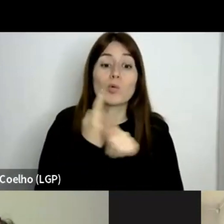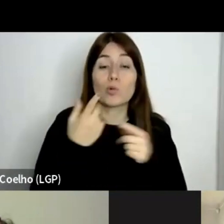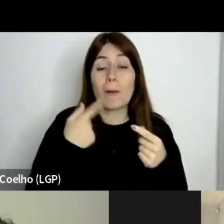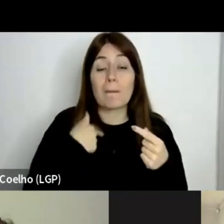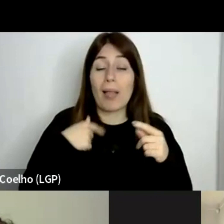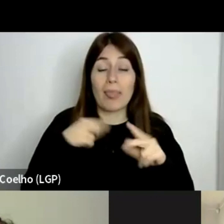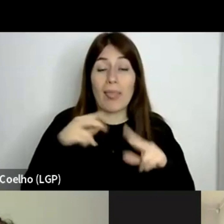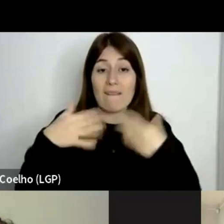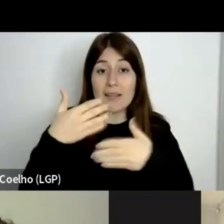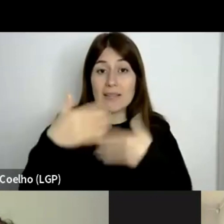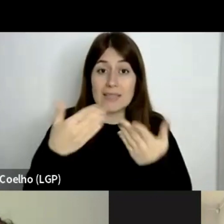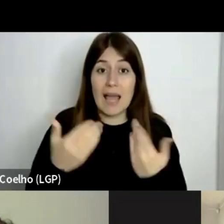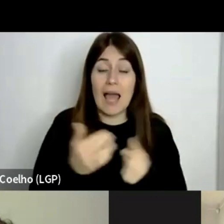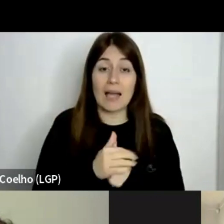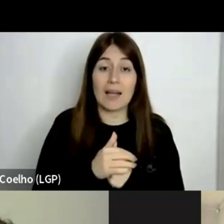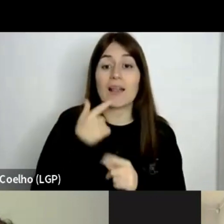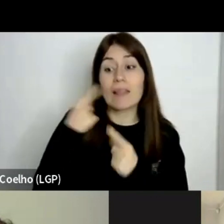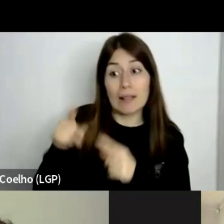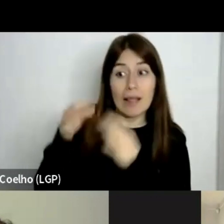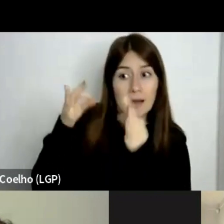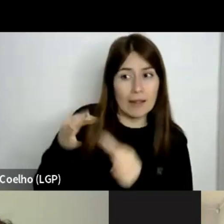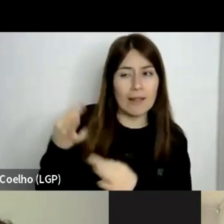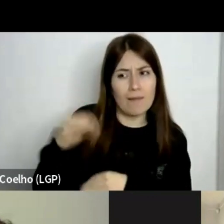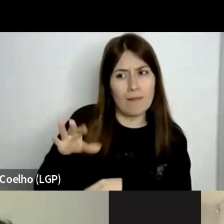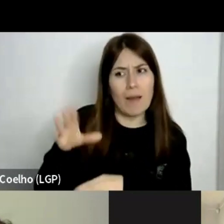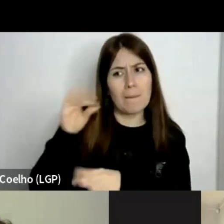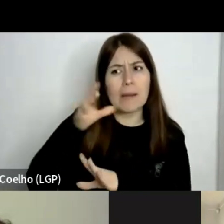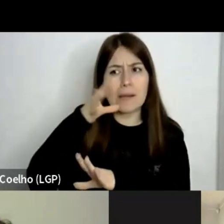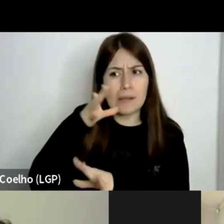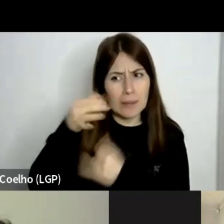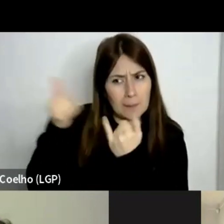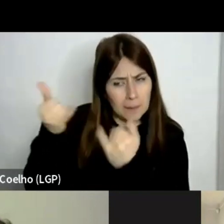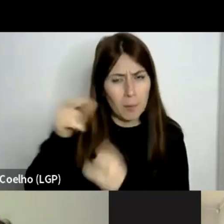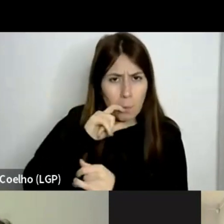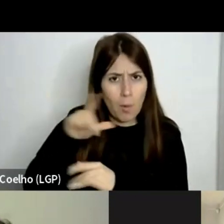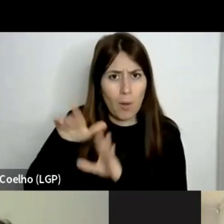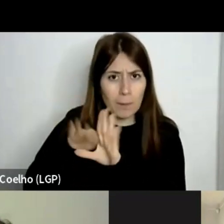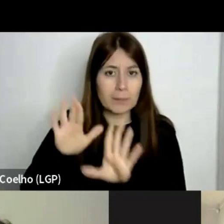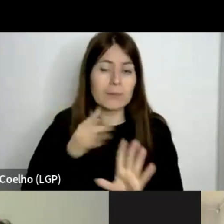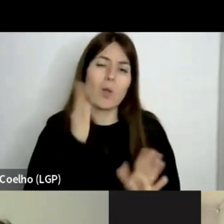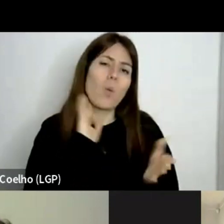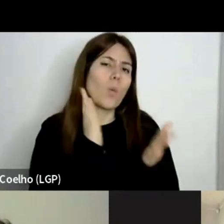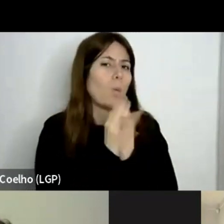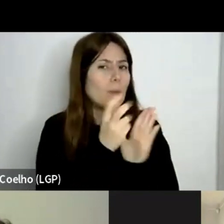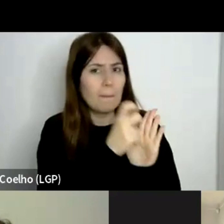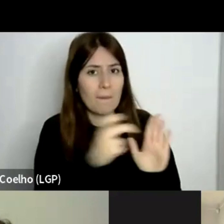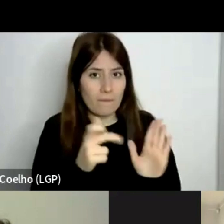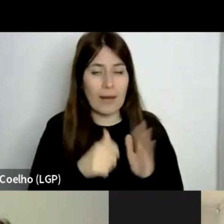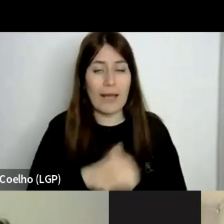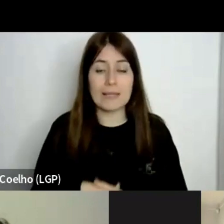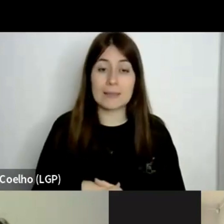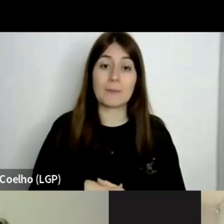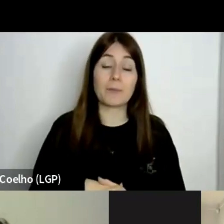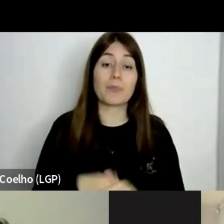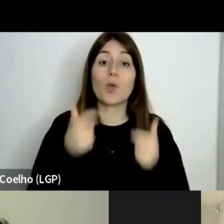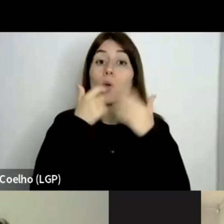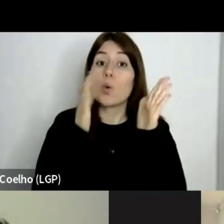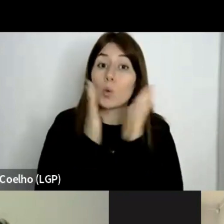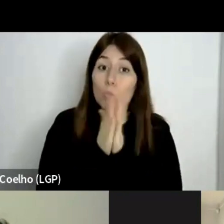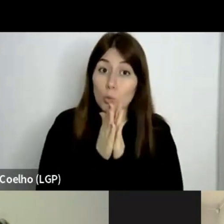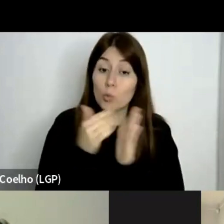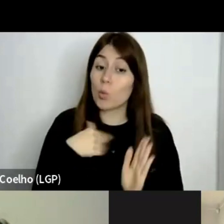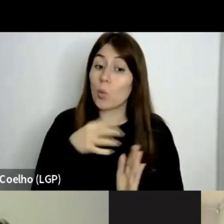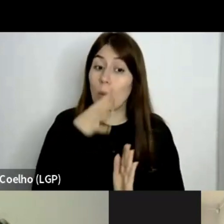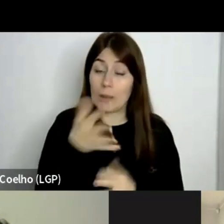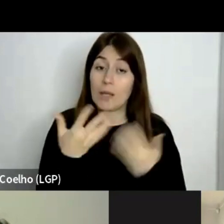garantir que ainda vai ter direito a mais uma intervenção. esta última frase. Tudo o que acabei de referir serve